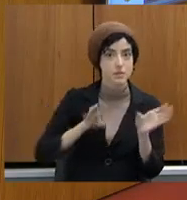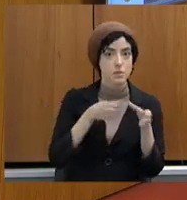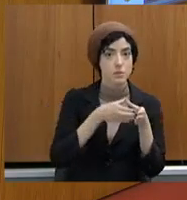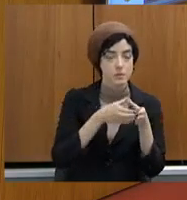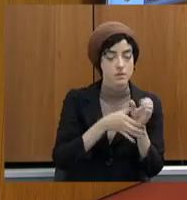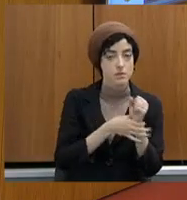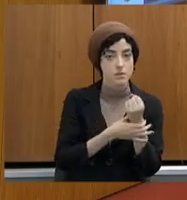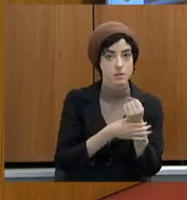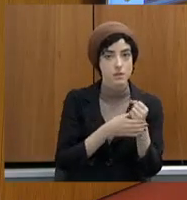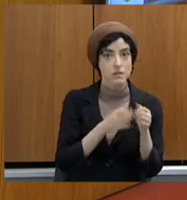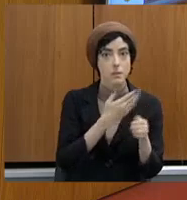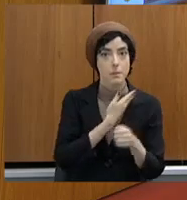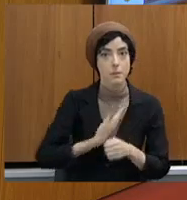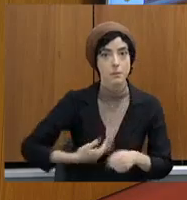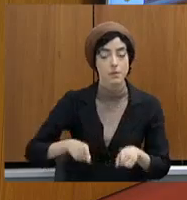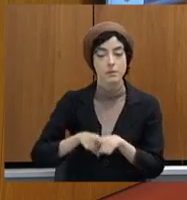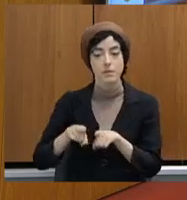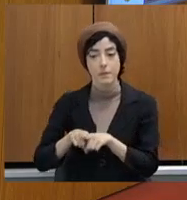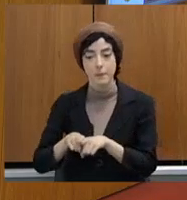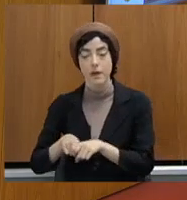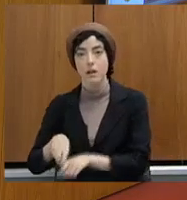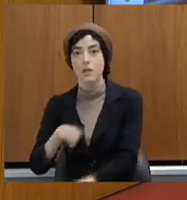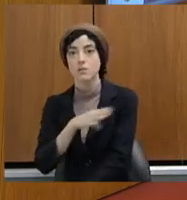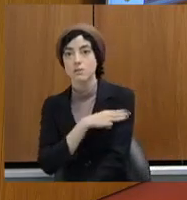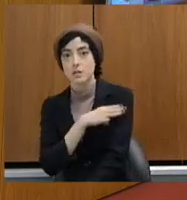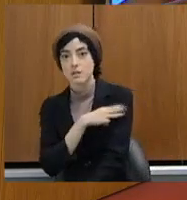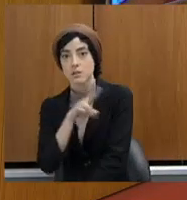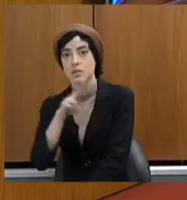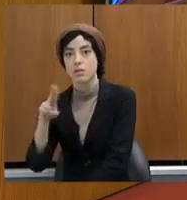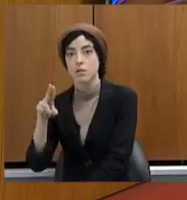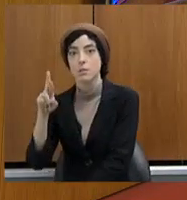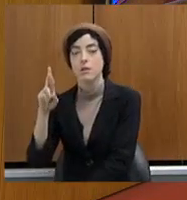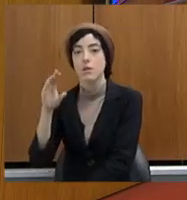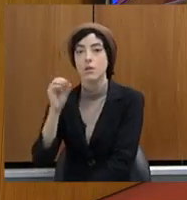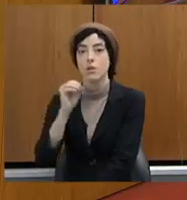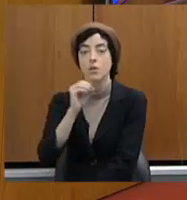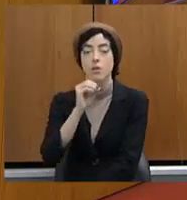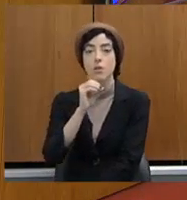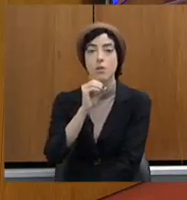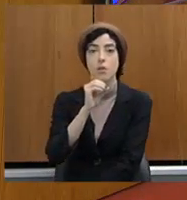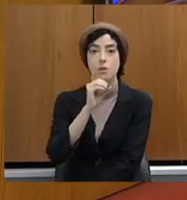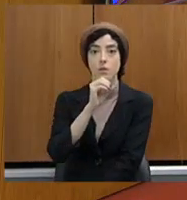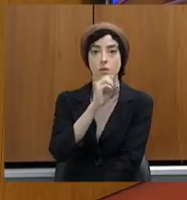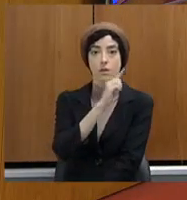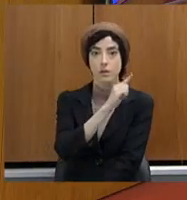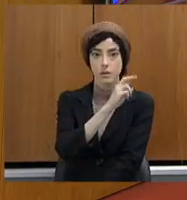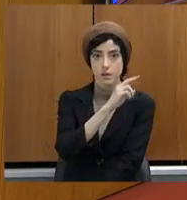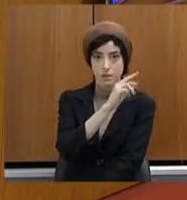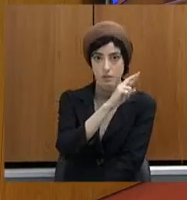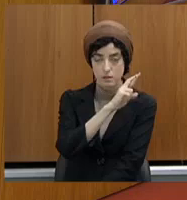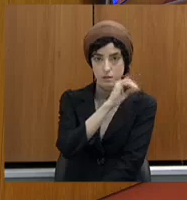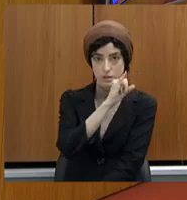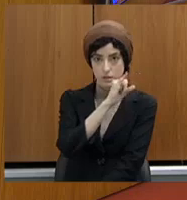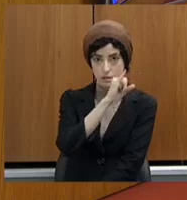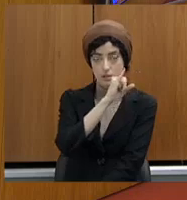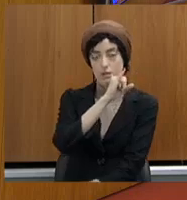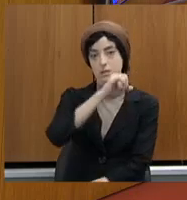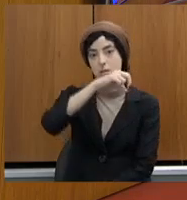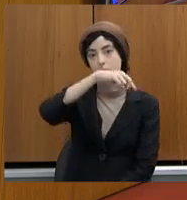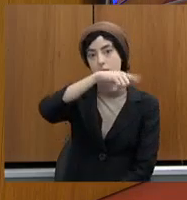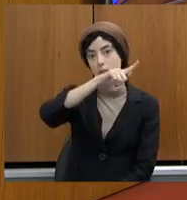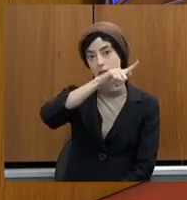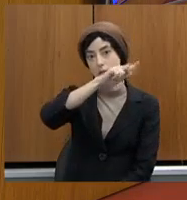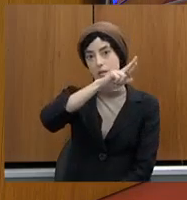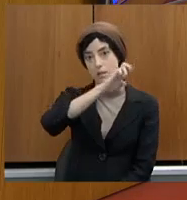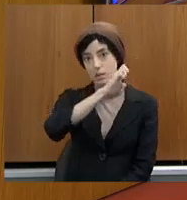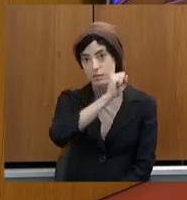Também aproveito aqui para cumprimentar os nobres parlamentares, deputada Celise Laviola, deputado